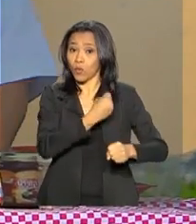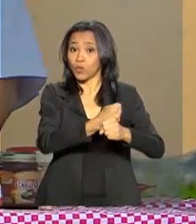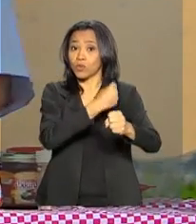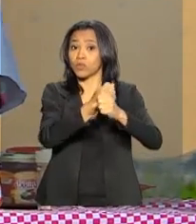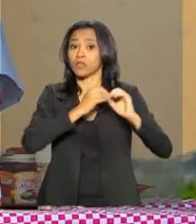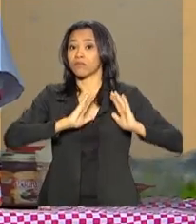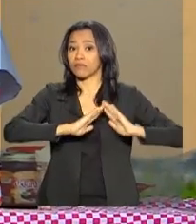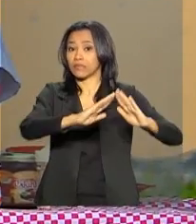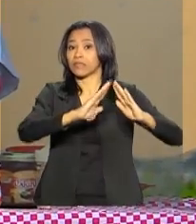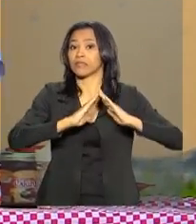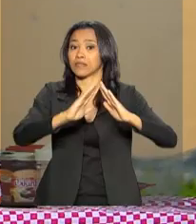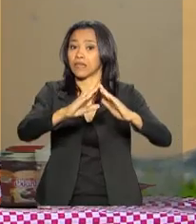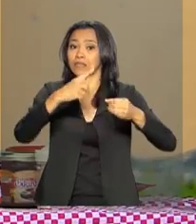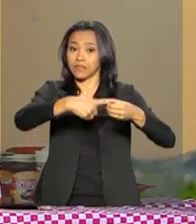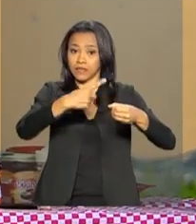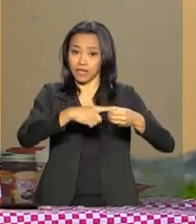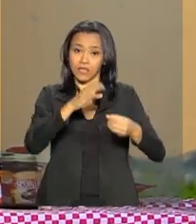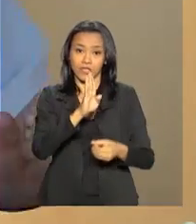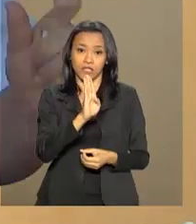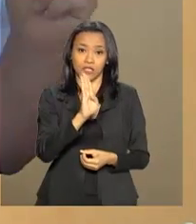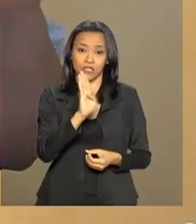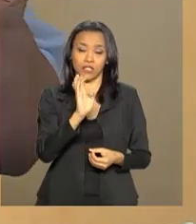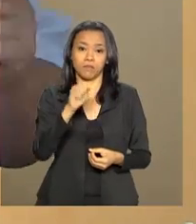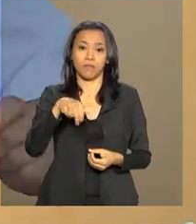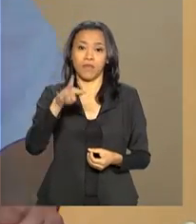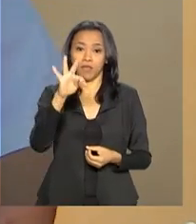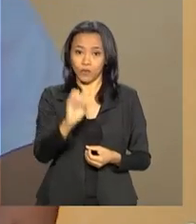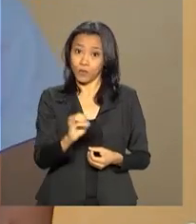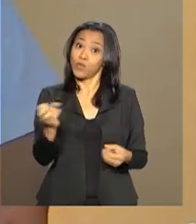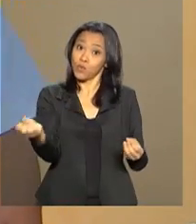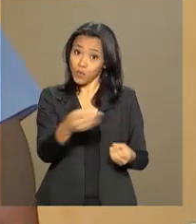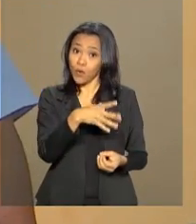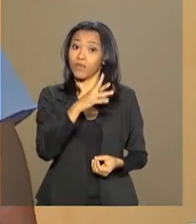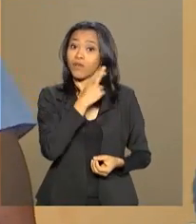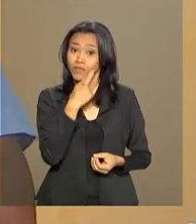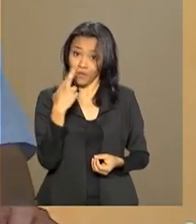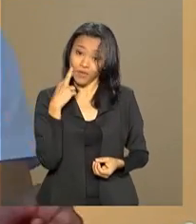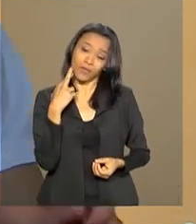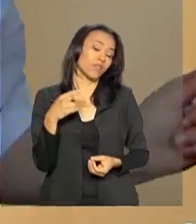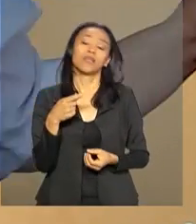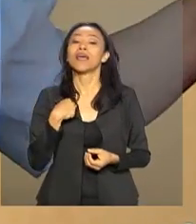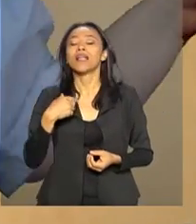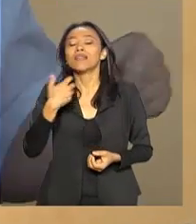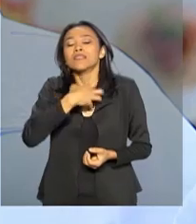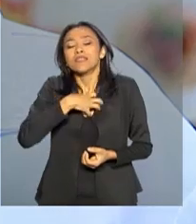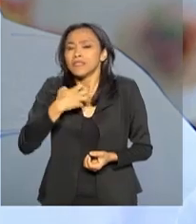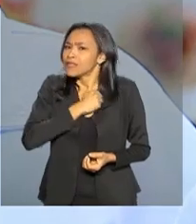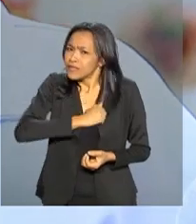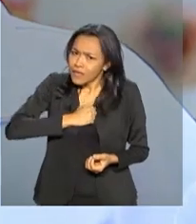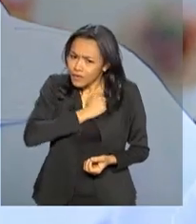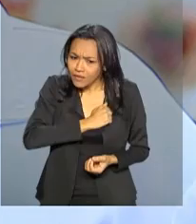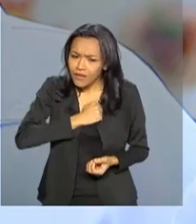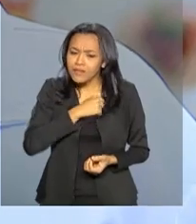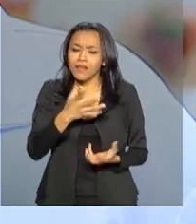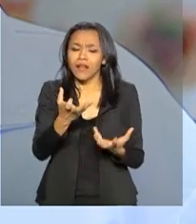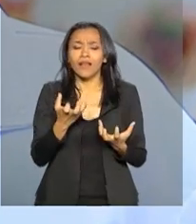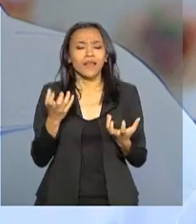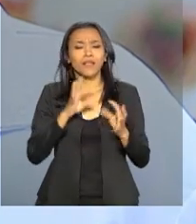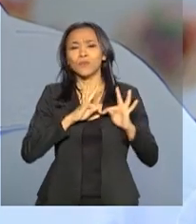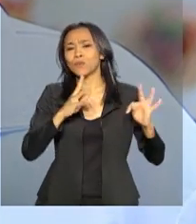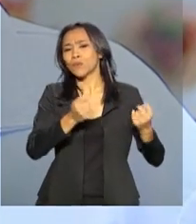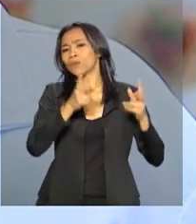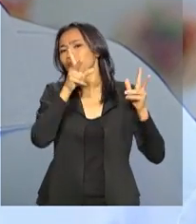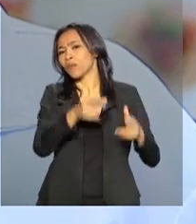de Bento Rodrigues e o novo restaurante. Uma expectativa de futuro cheia de saudade. Ela quer tudo como era